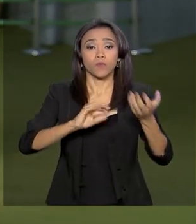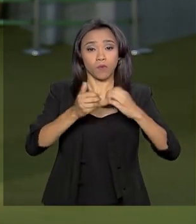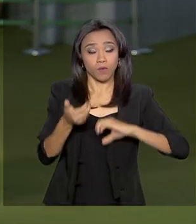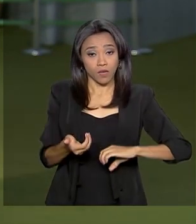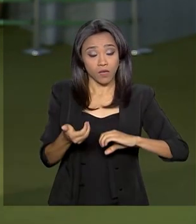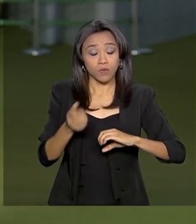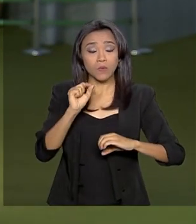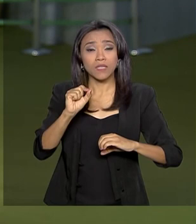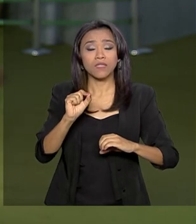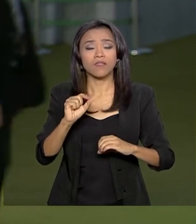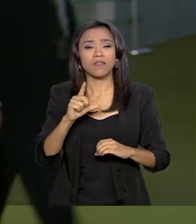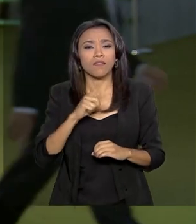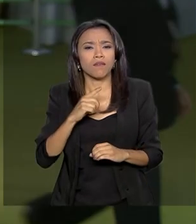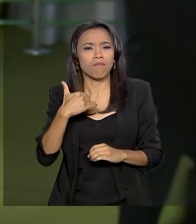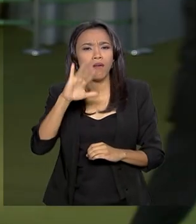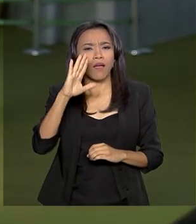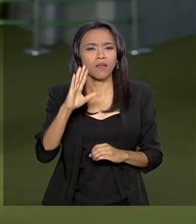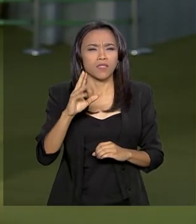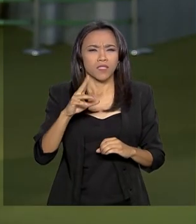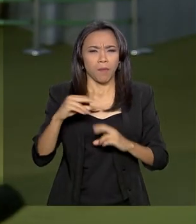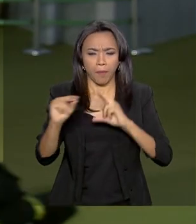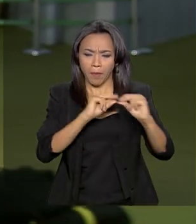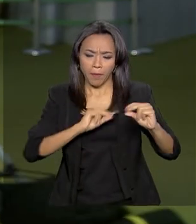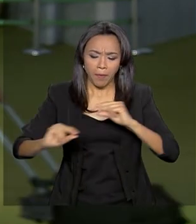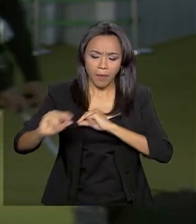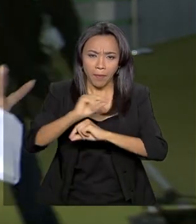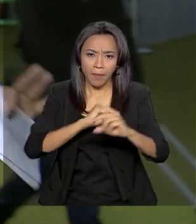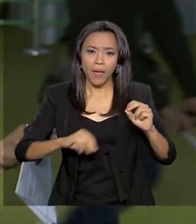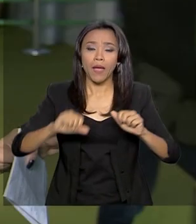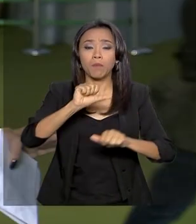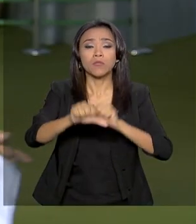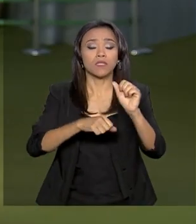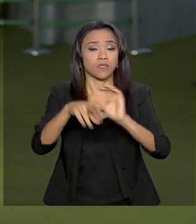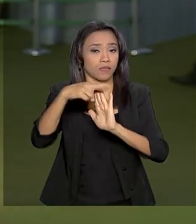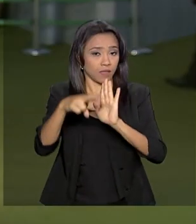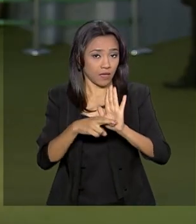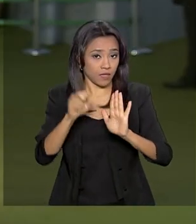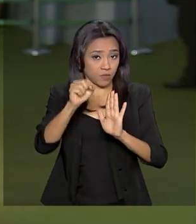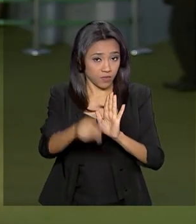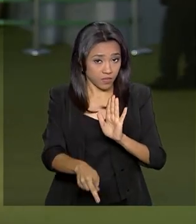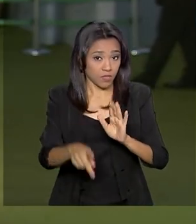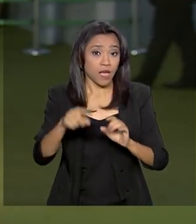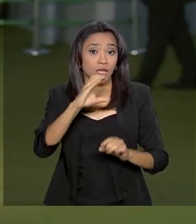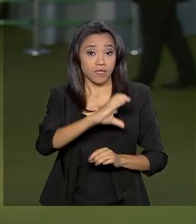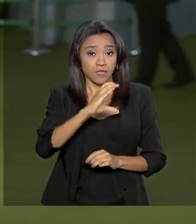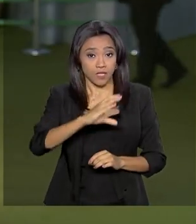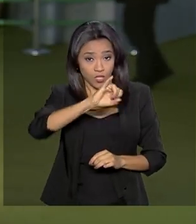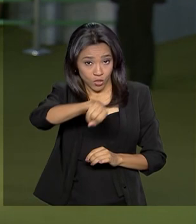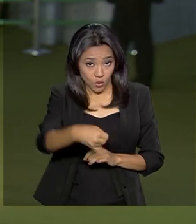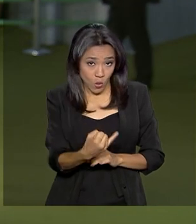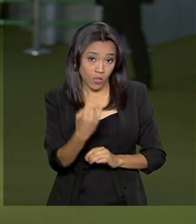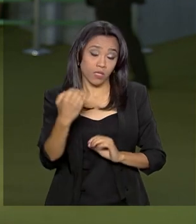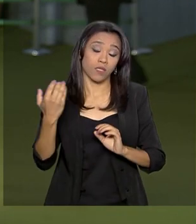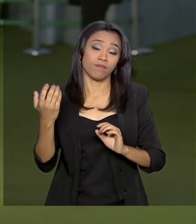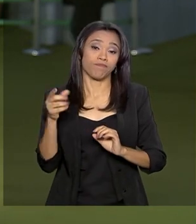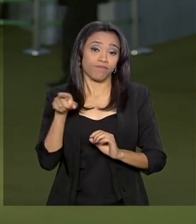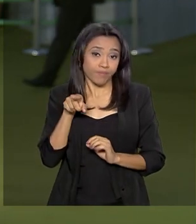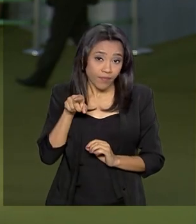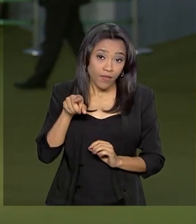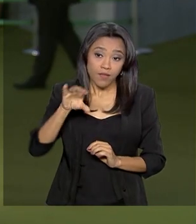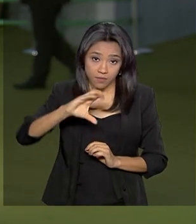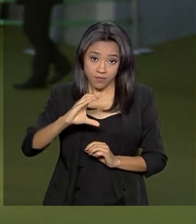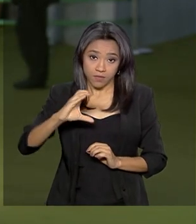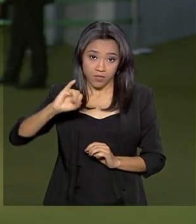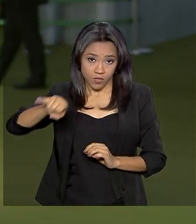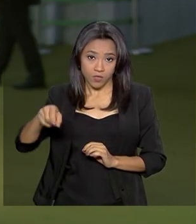o que tem de mais forte hoje é a reforma da Previdência. A CCJ lá do Senado conclui hoje a fase de audiências públicas, ouvindo